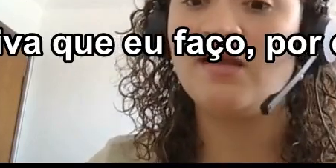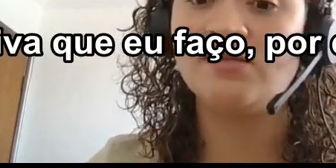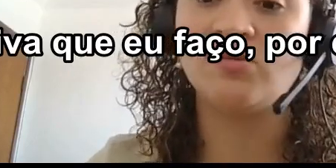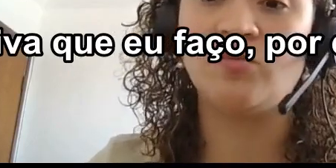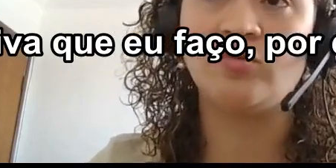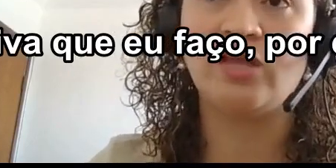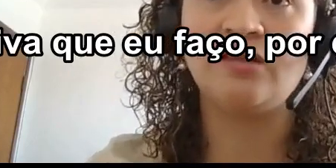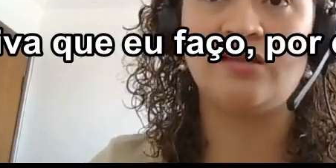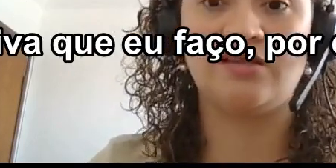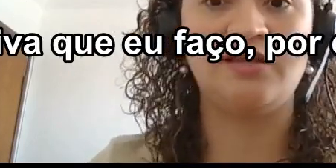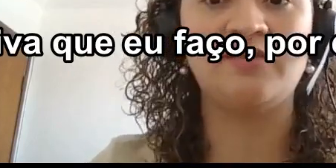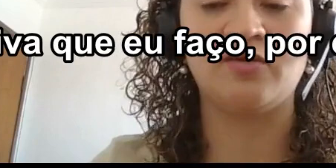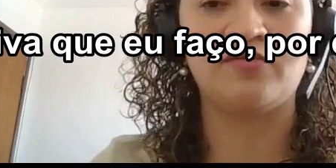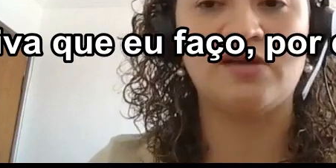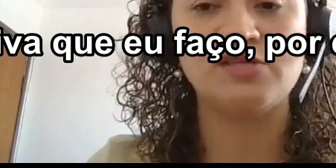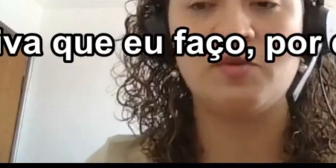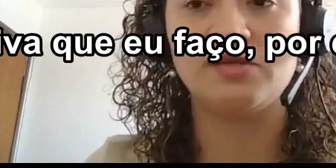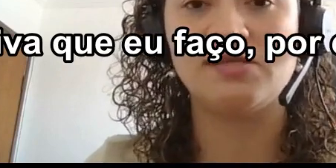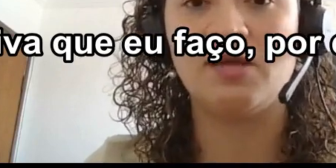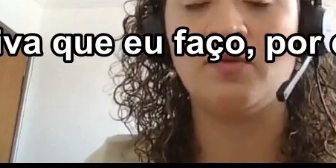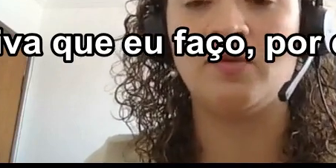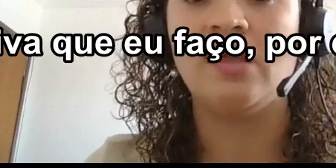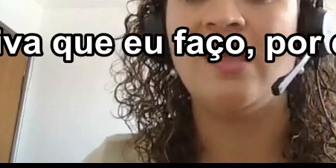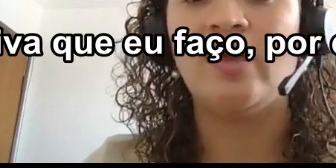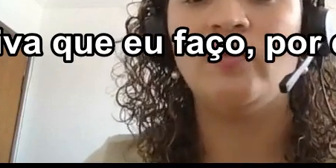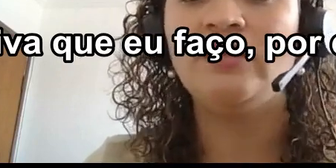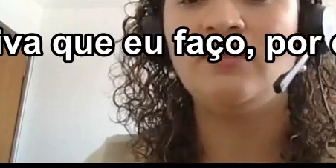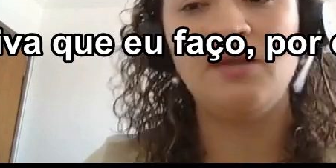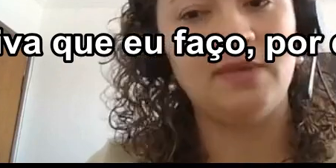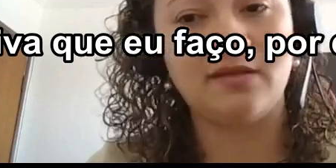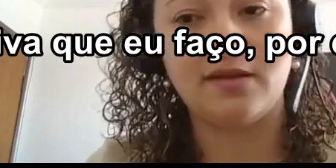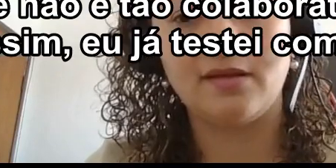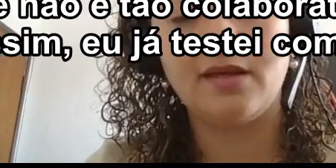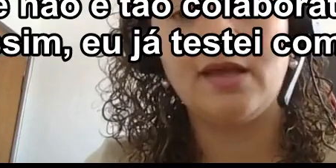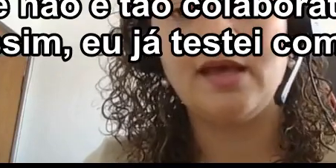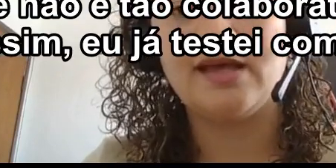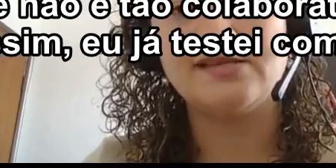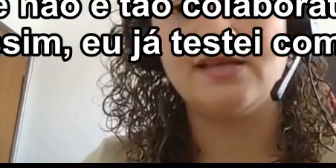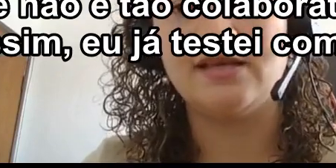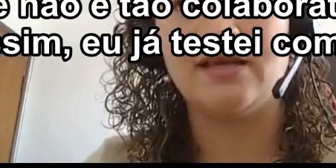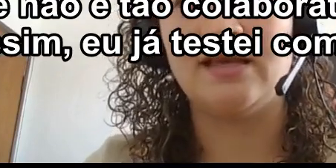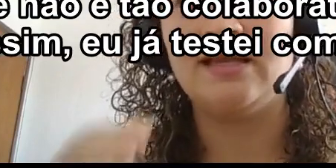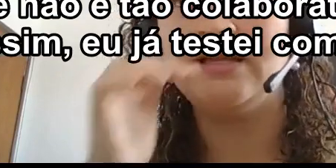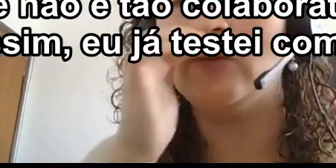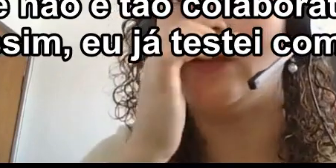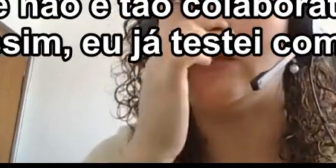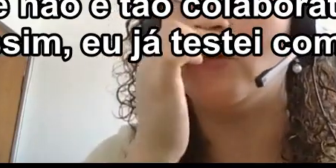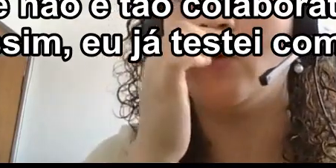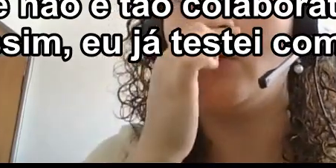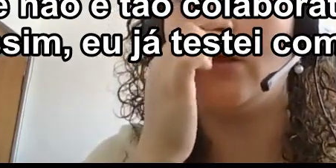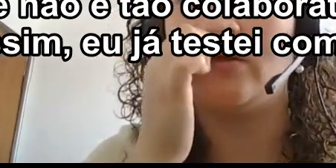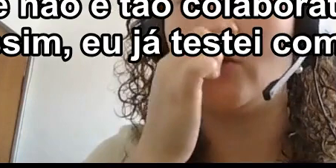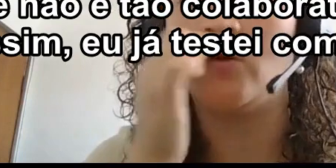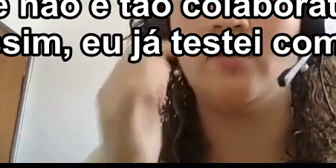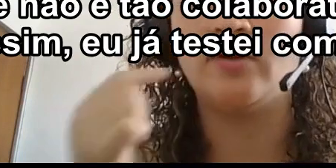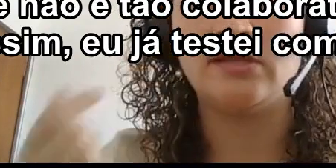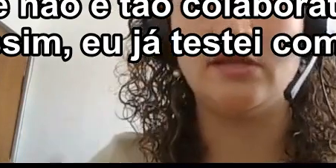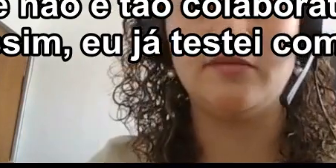Mas, uma alternativa que eu faço, por exemplo, é o Mentimeter. Assim, ele não é tão